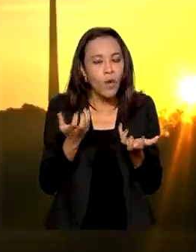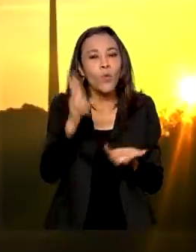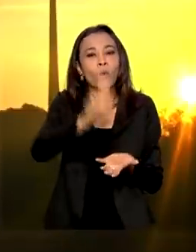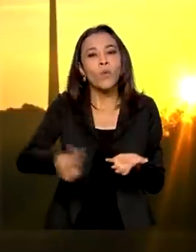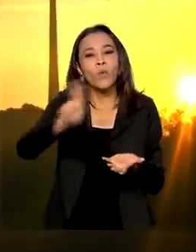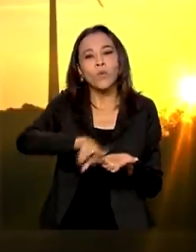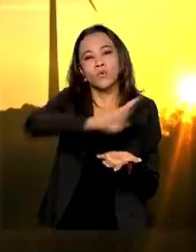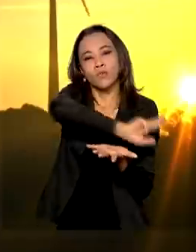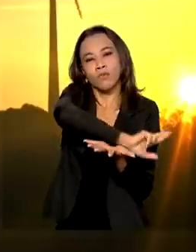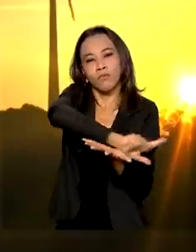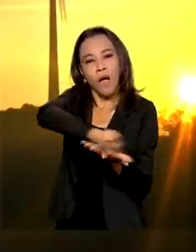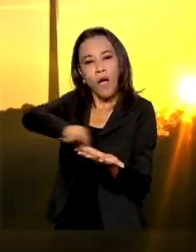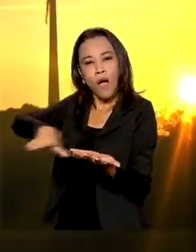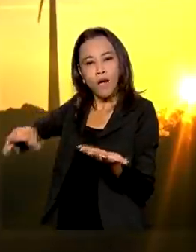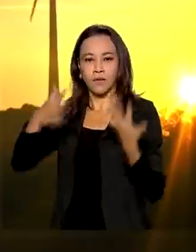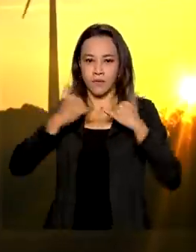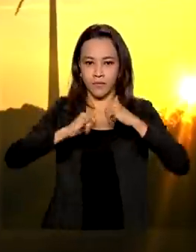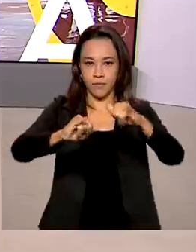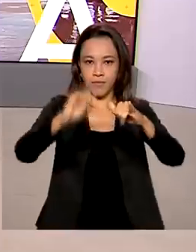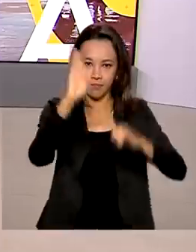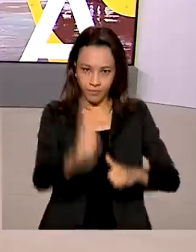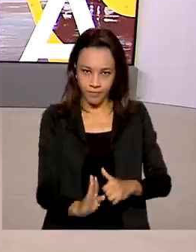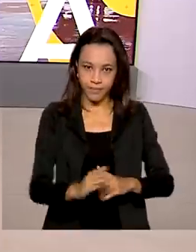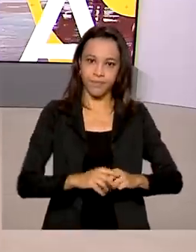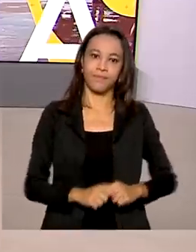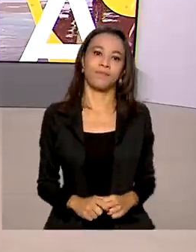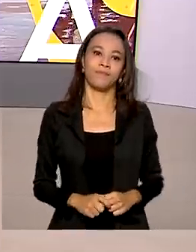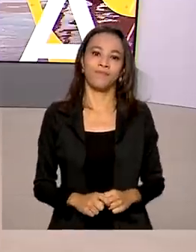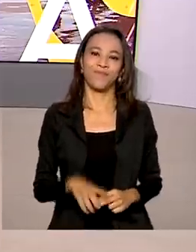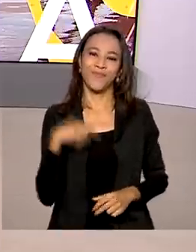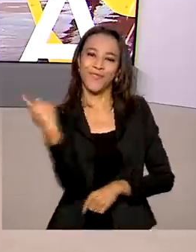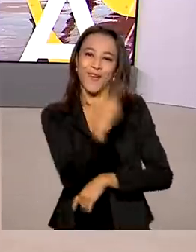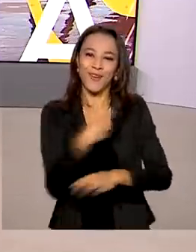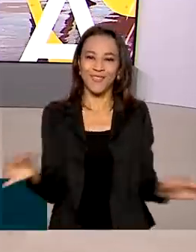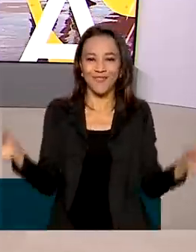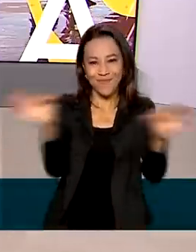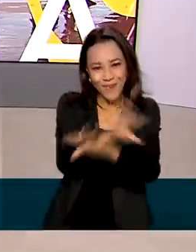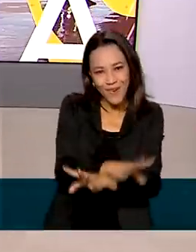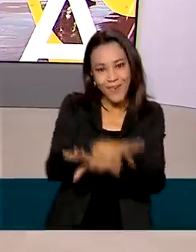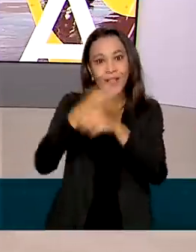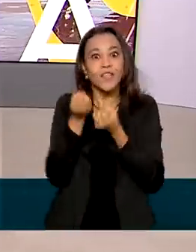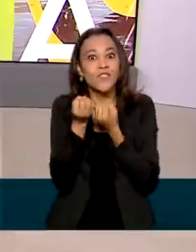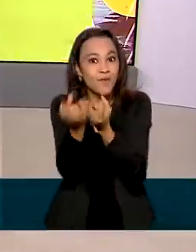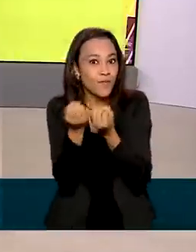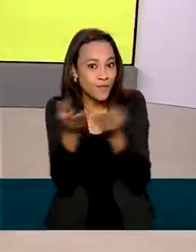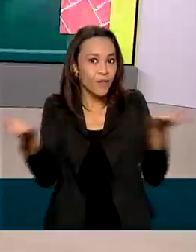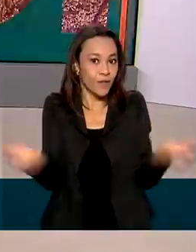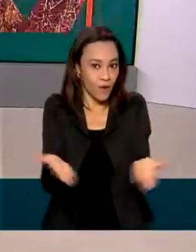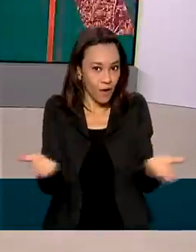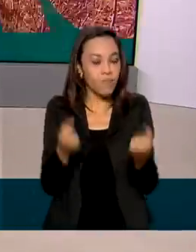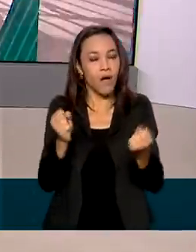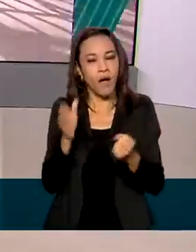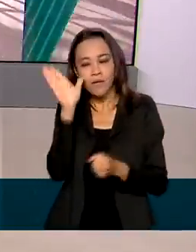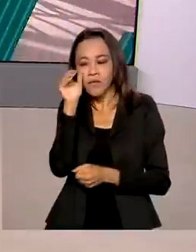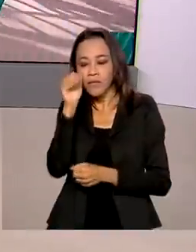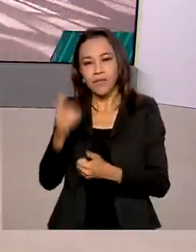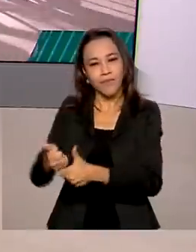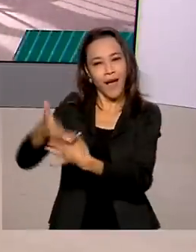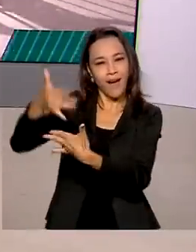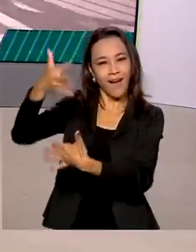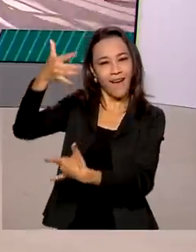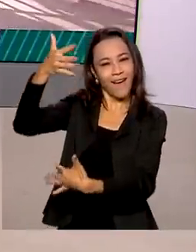a matriz elétrica nacional. A gente fica por aqui, as notícias de hoje estão nas nossas redes sociais.